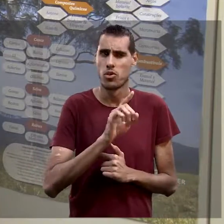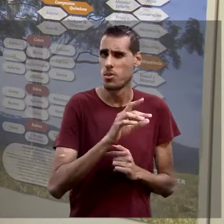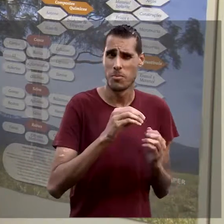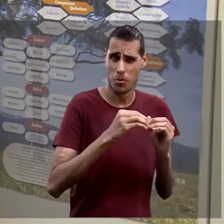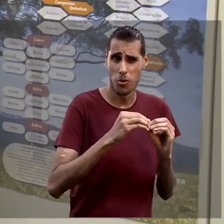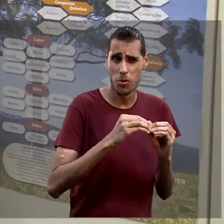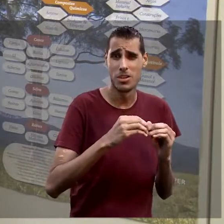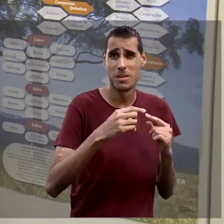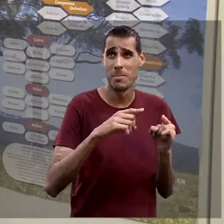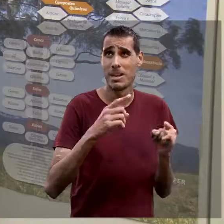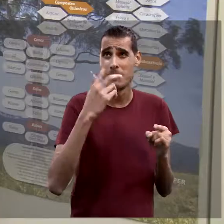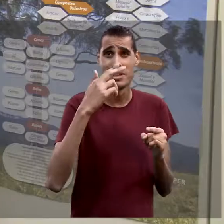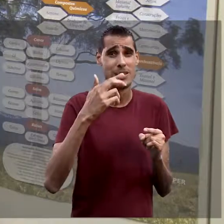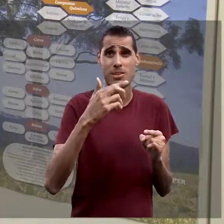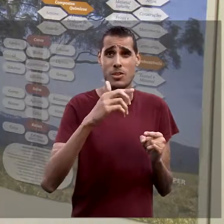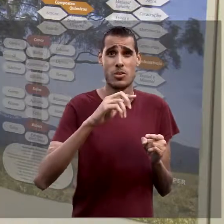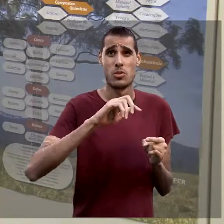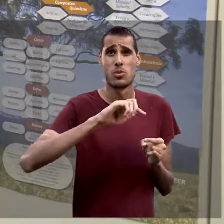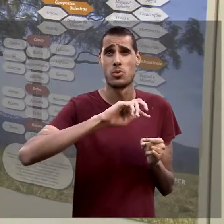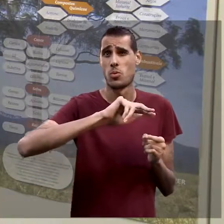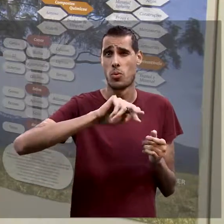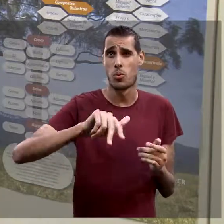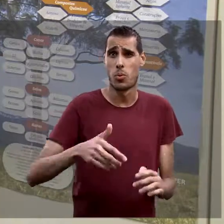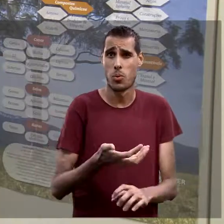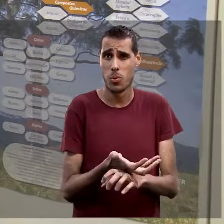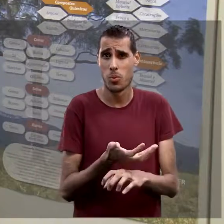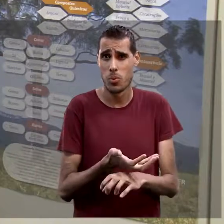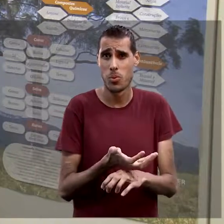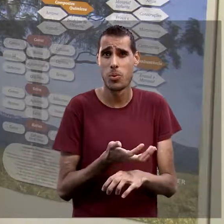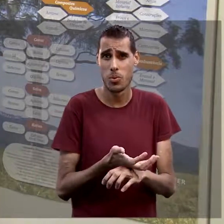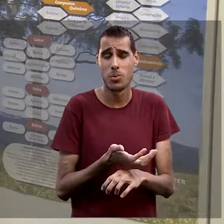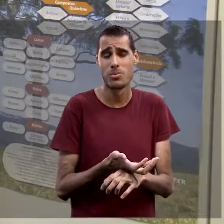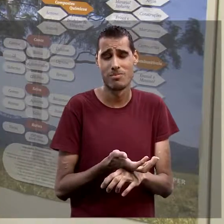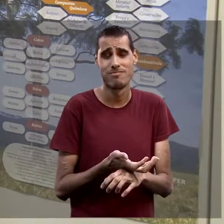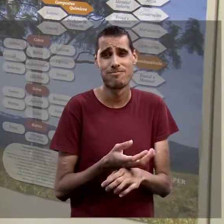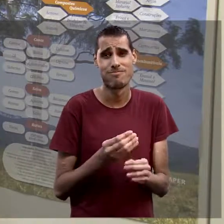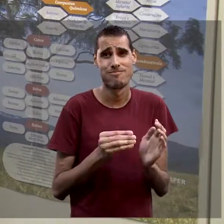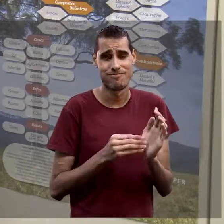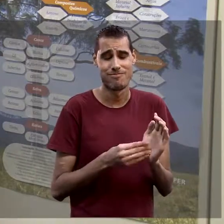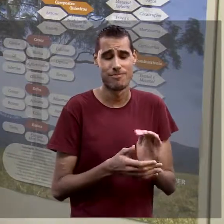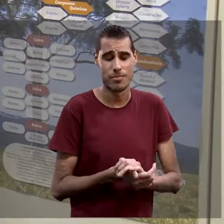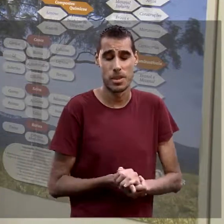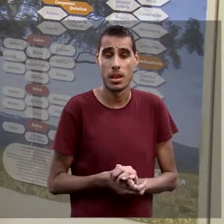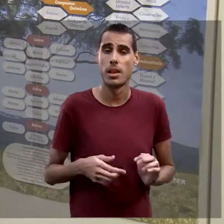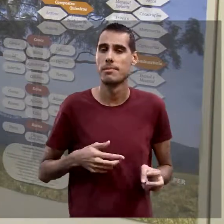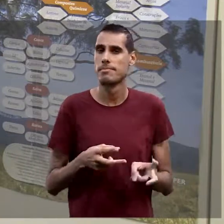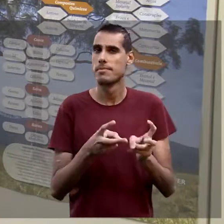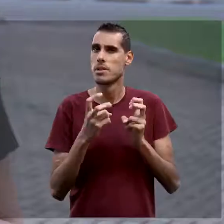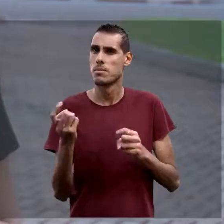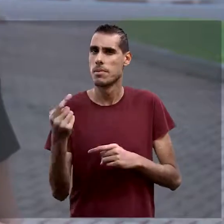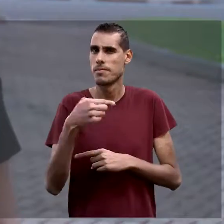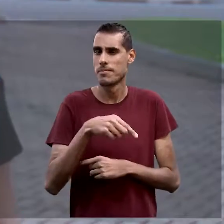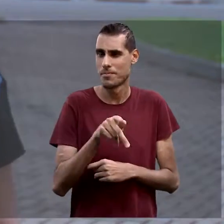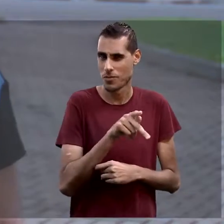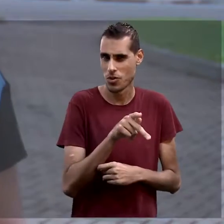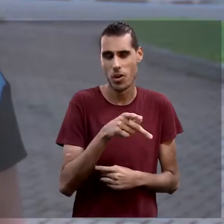uma falta de professores, não só de biologia, mas praticamente de todas as áreas pertinentes ao ensino básico. Eu vejo que para vir para a área